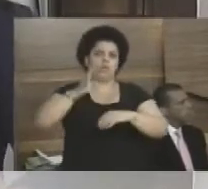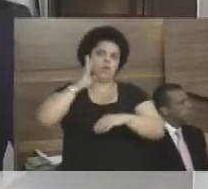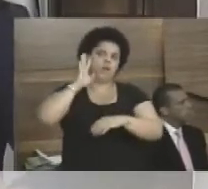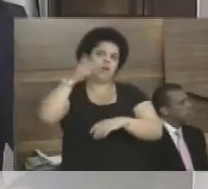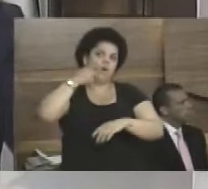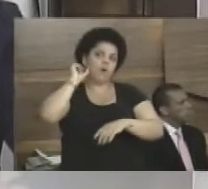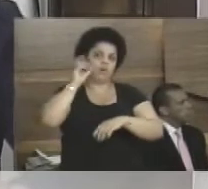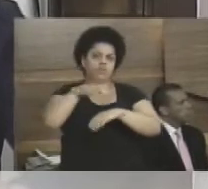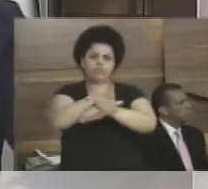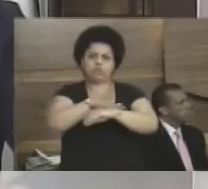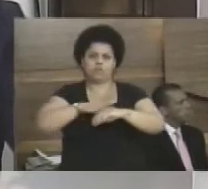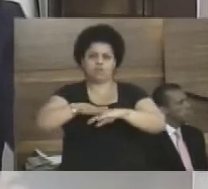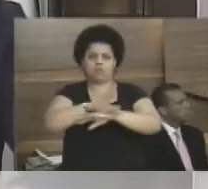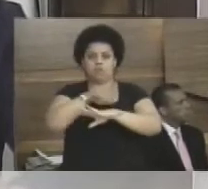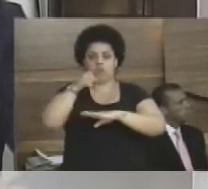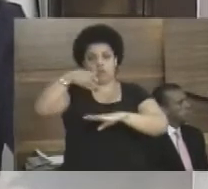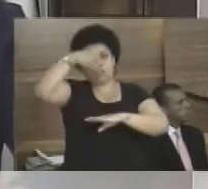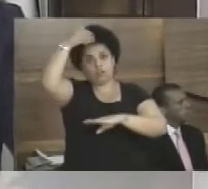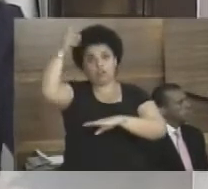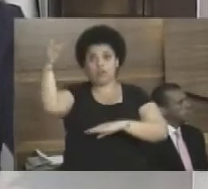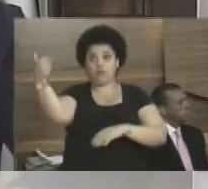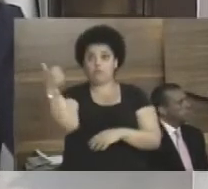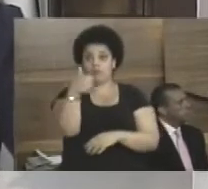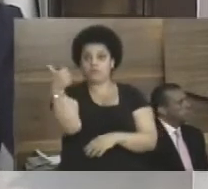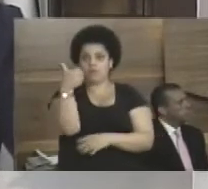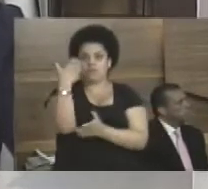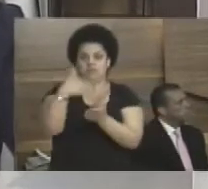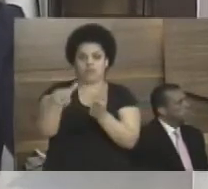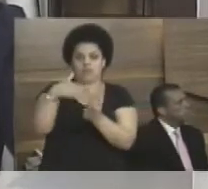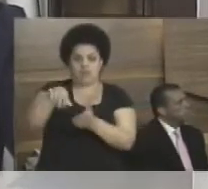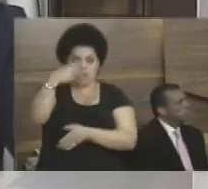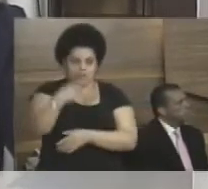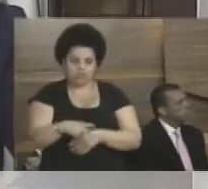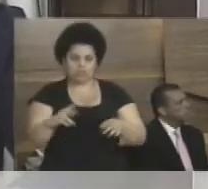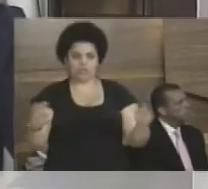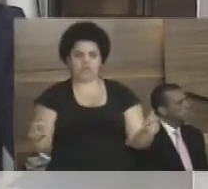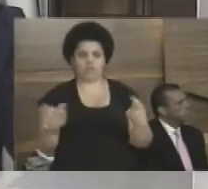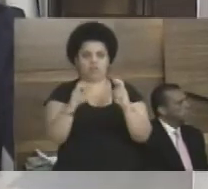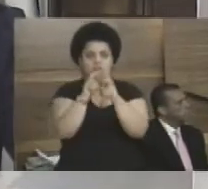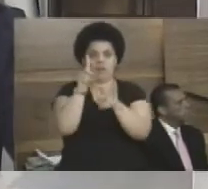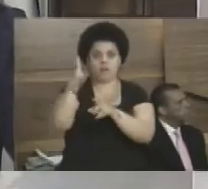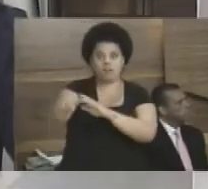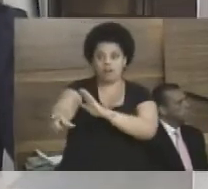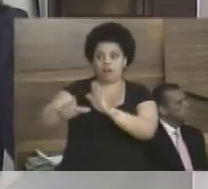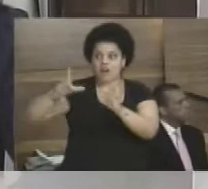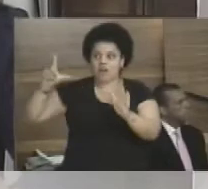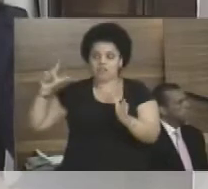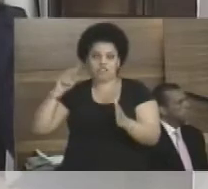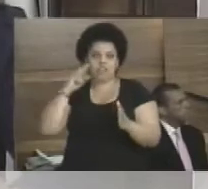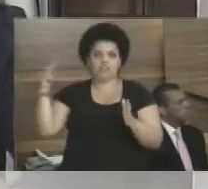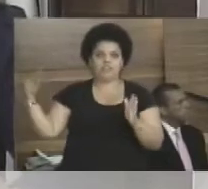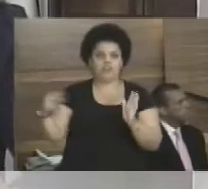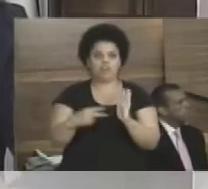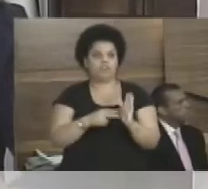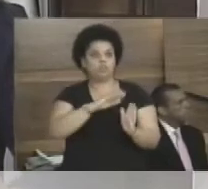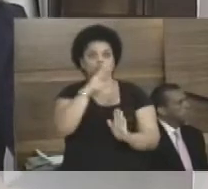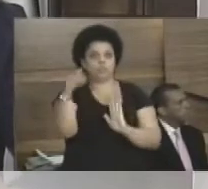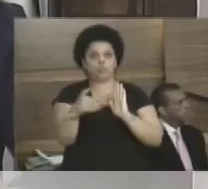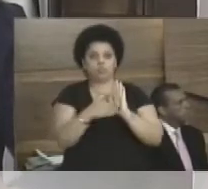-feira. O Marcos Santo Antônio, ele é o primeiro secretário da casa. Ele vê as matérias antes de qualquer outro aqui.